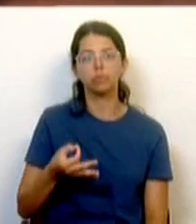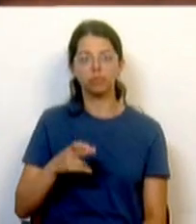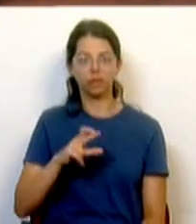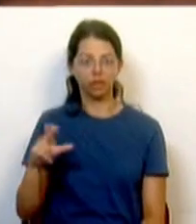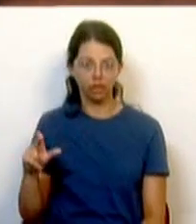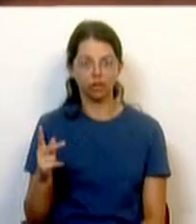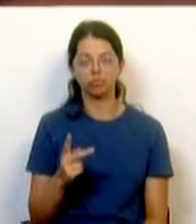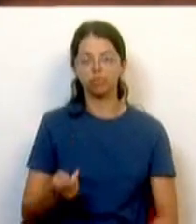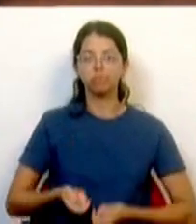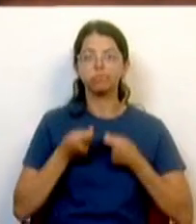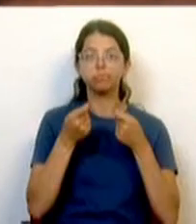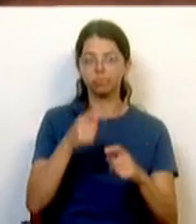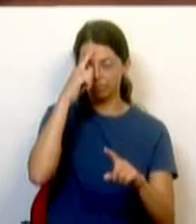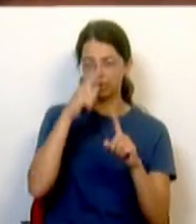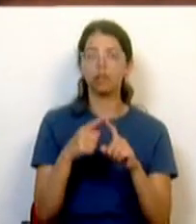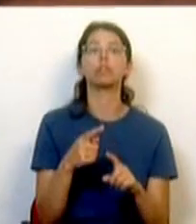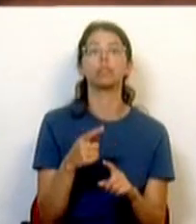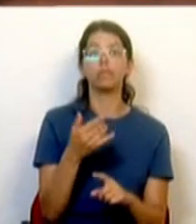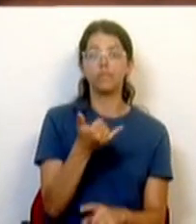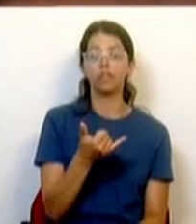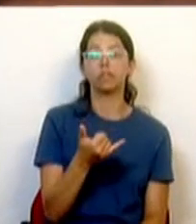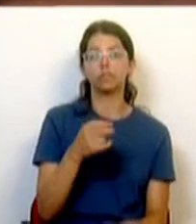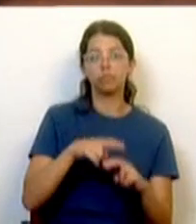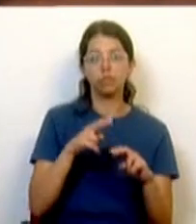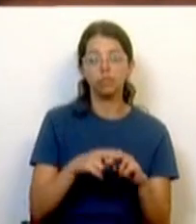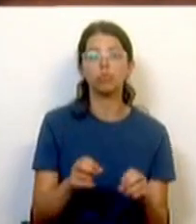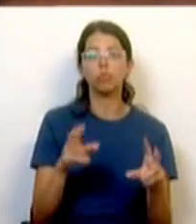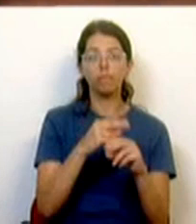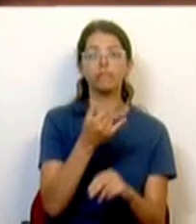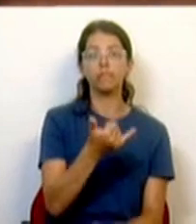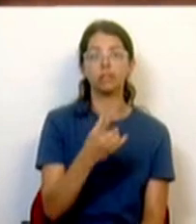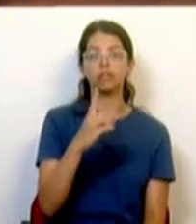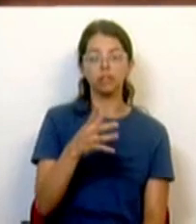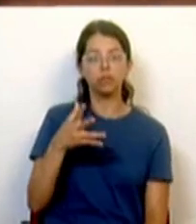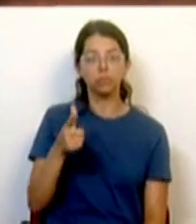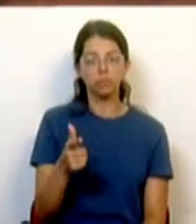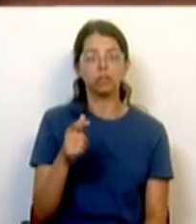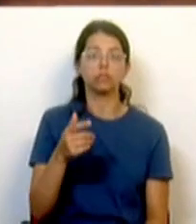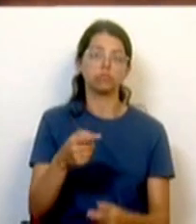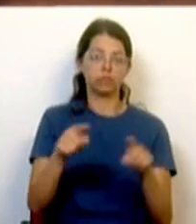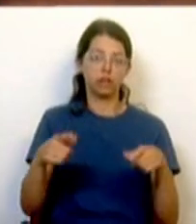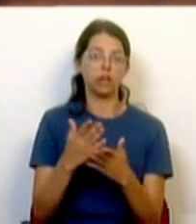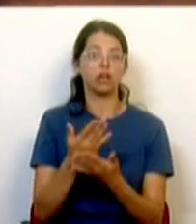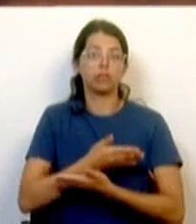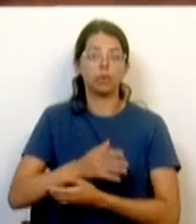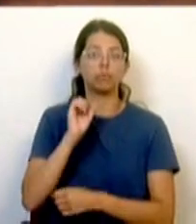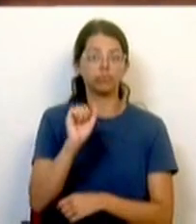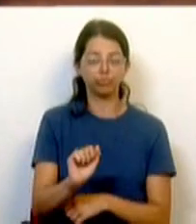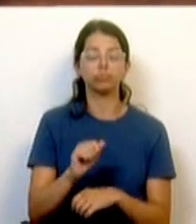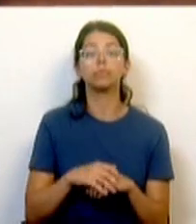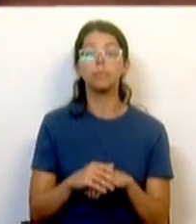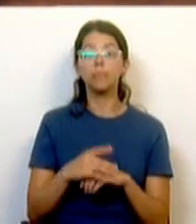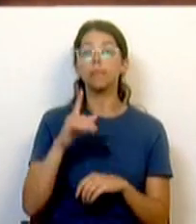aumento de 26 mil lugares de creches. E além disso, decidimos criar